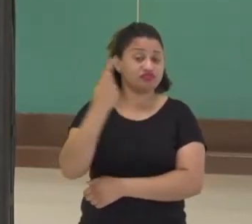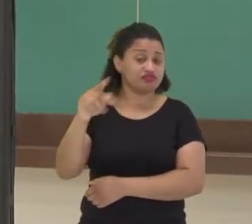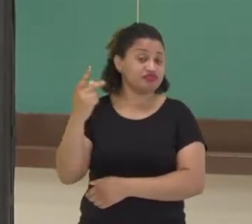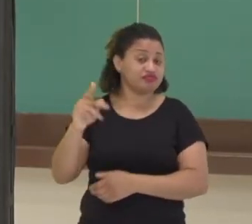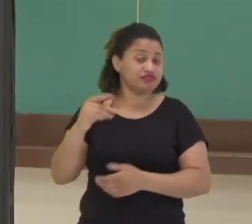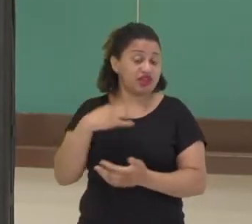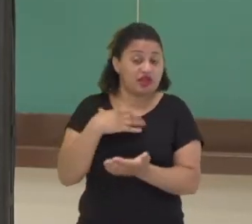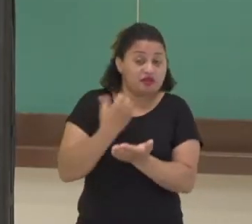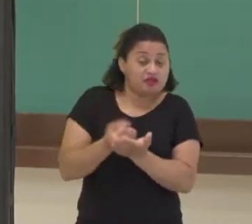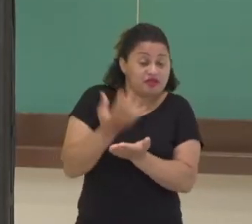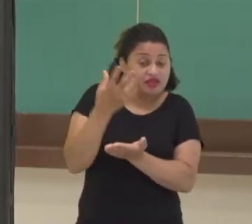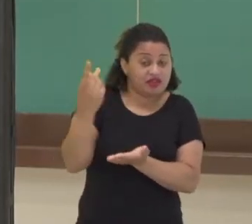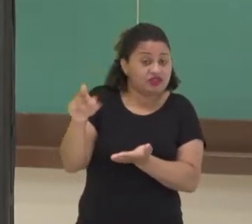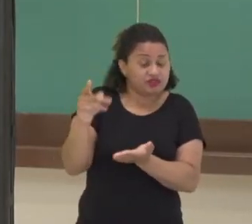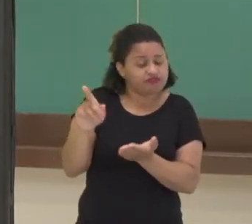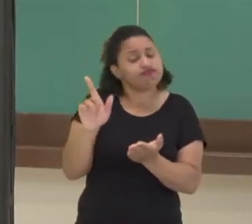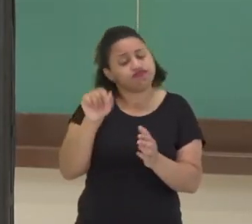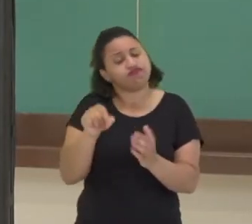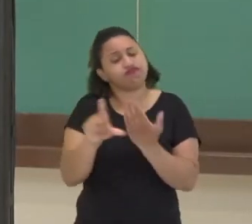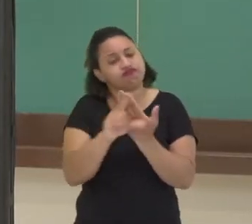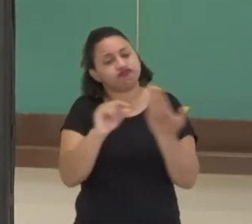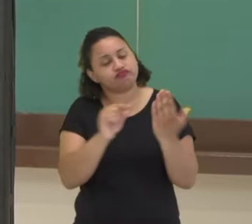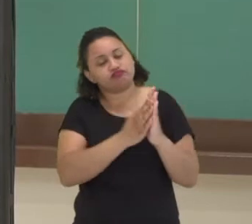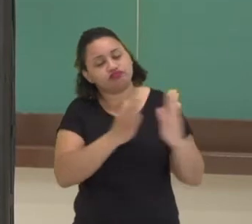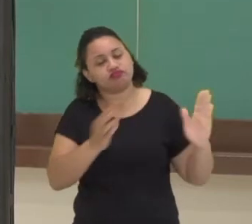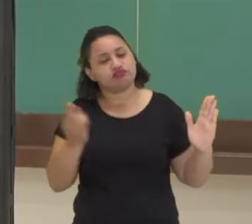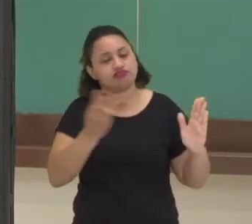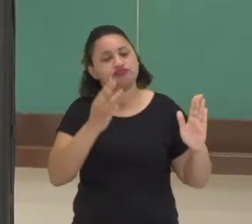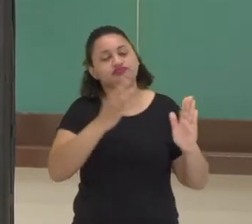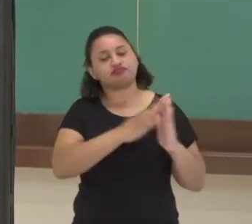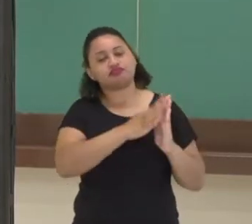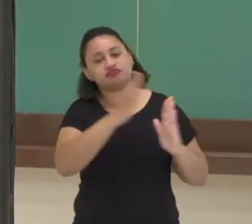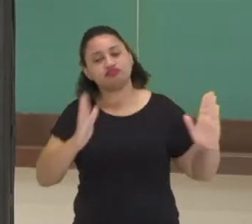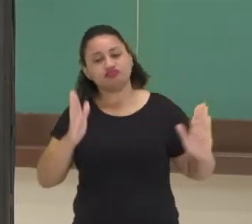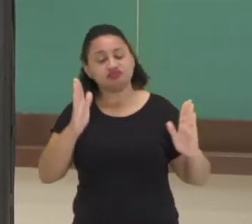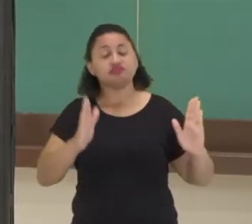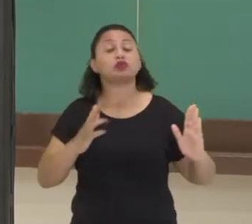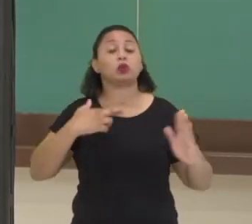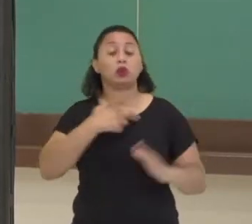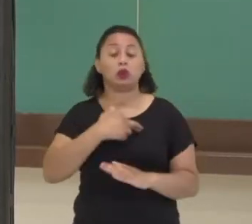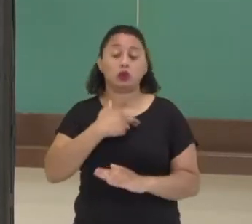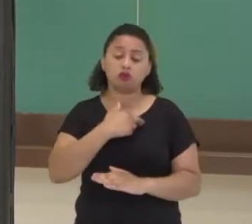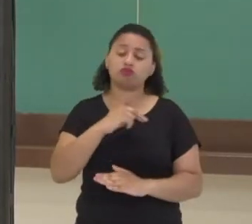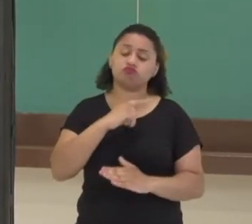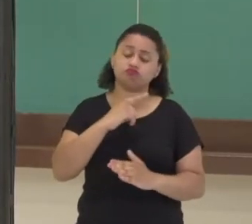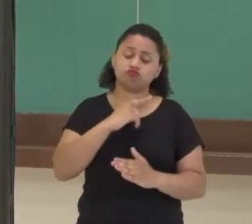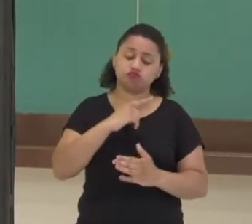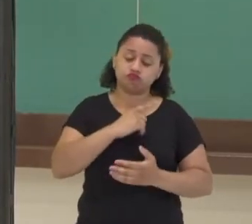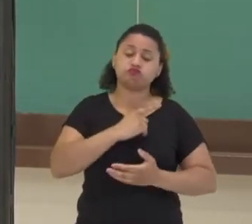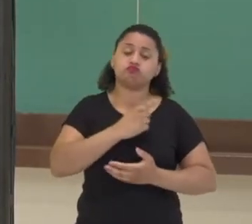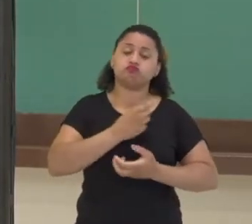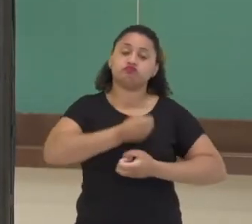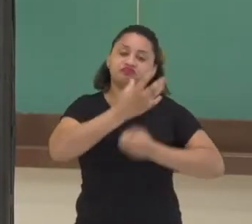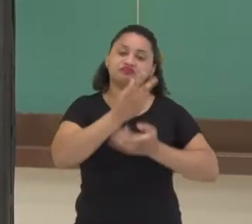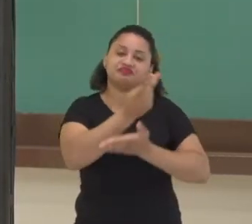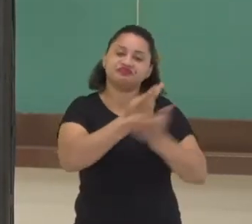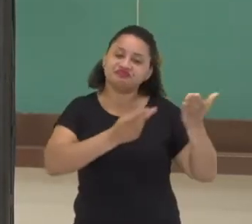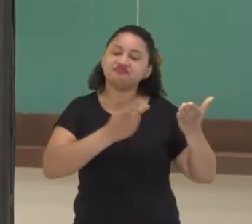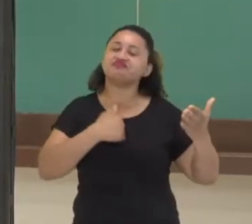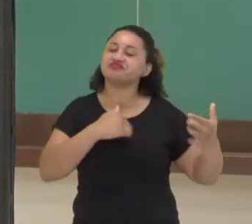Autor da terceira geração do romantismo com uma poesia engajada. Olha só,